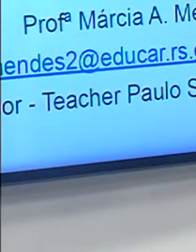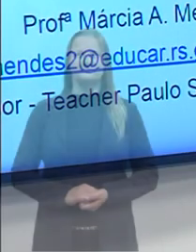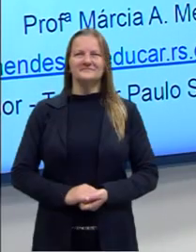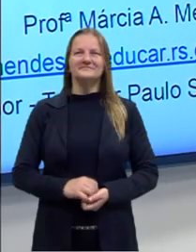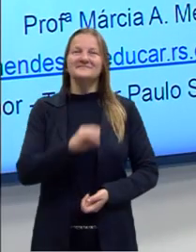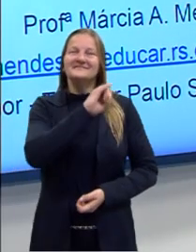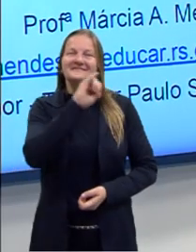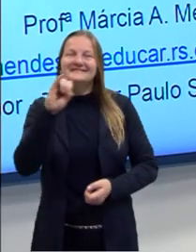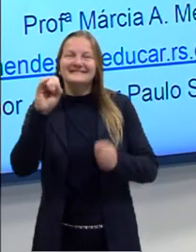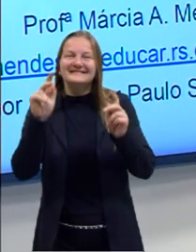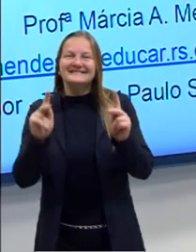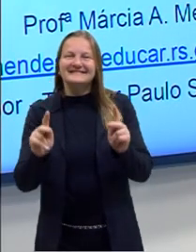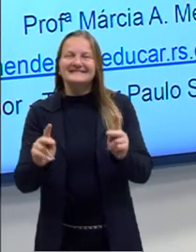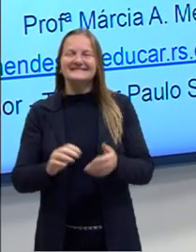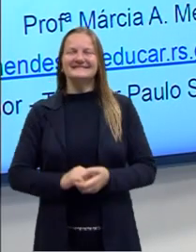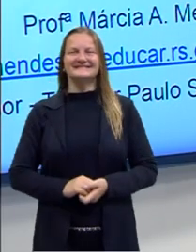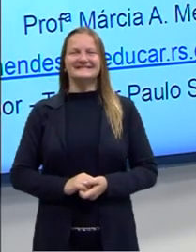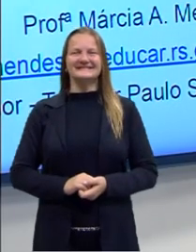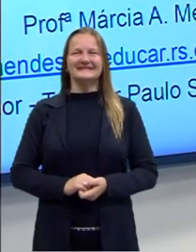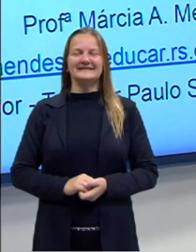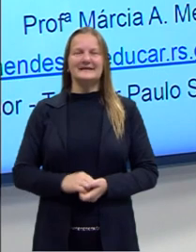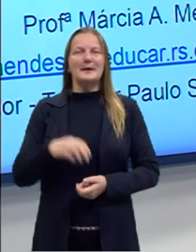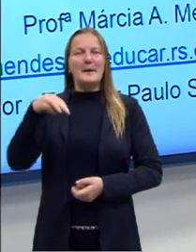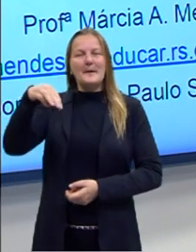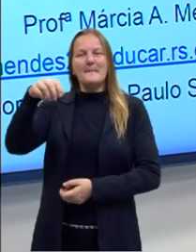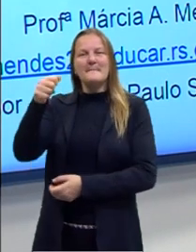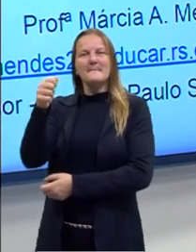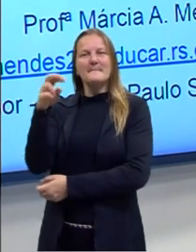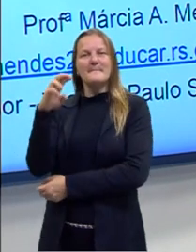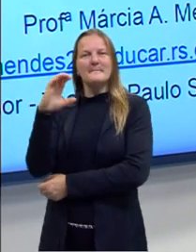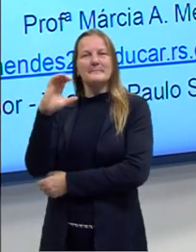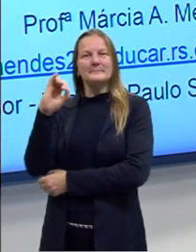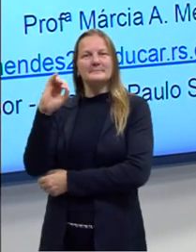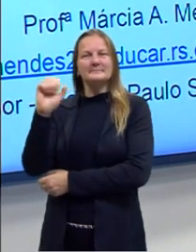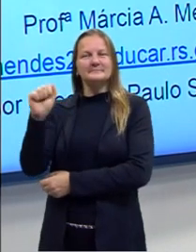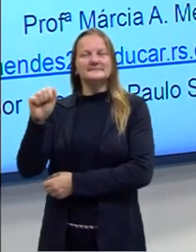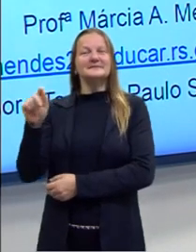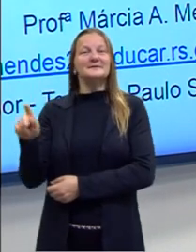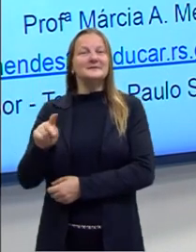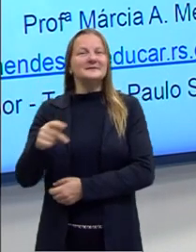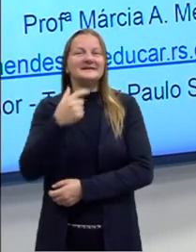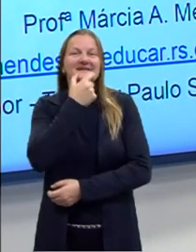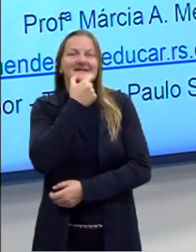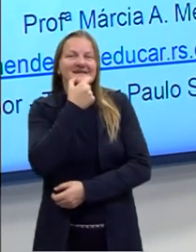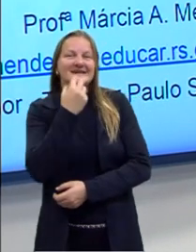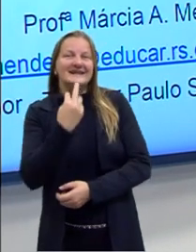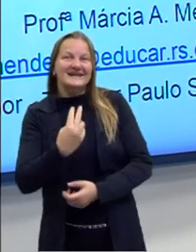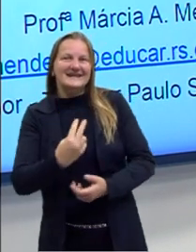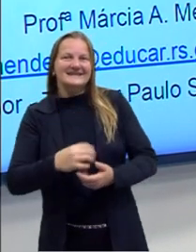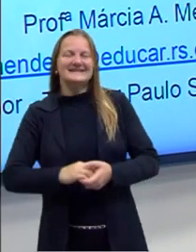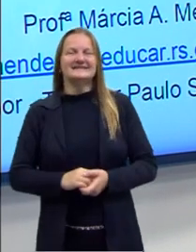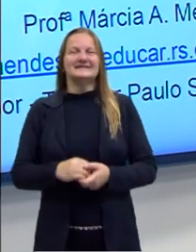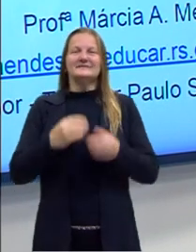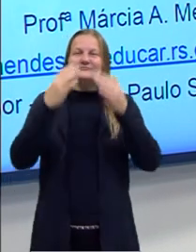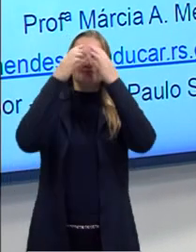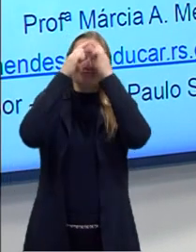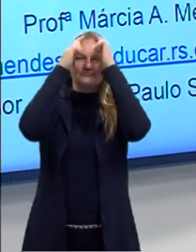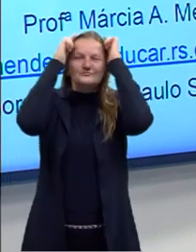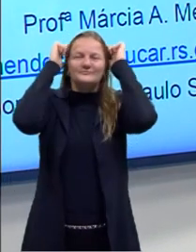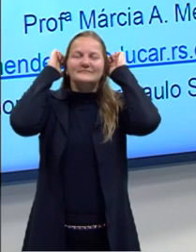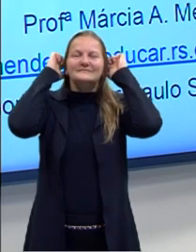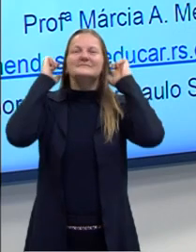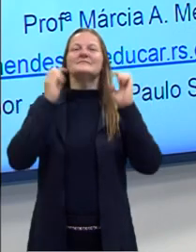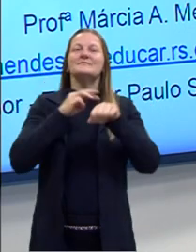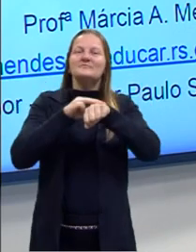Olá pessoal, meu nome é Márcia, sou professora de língua inglesa, tenho cabelos castanhos curtos,